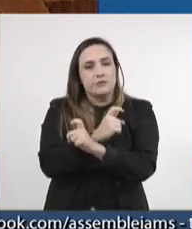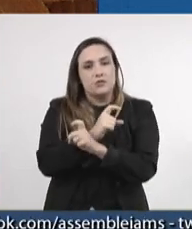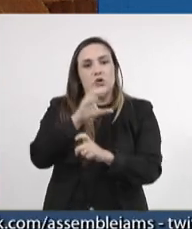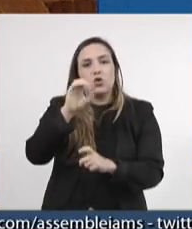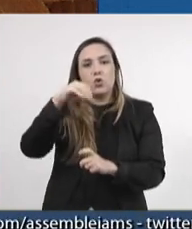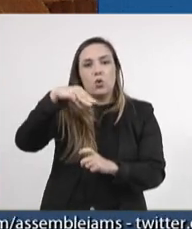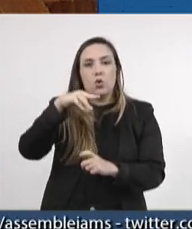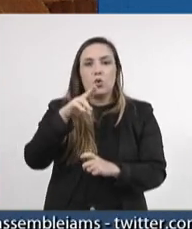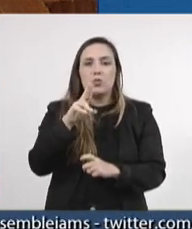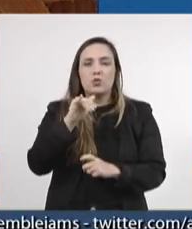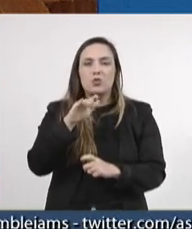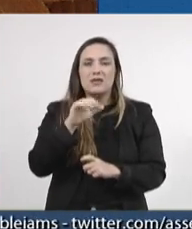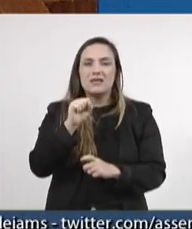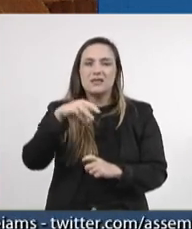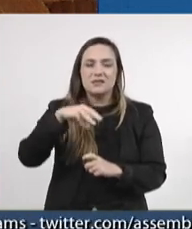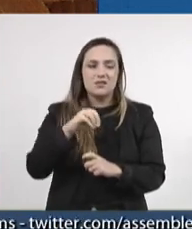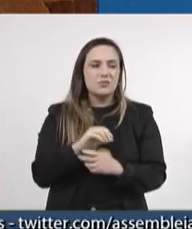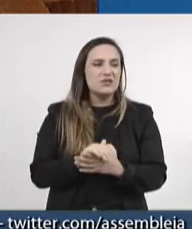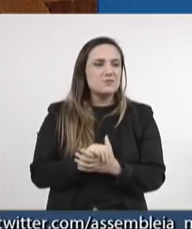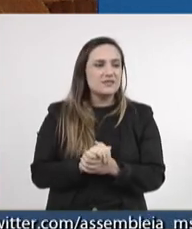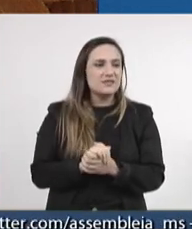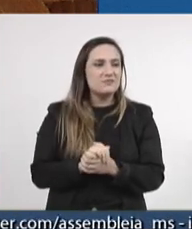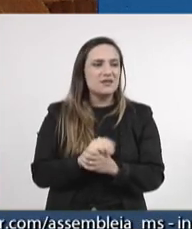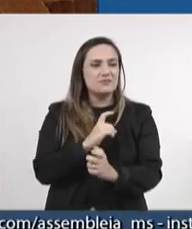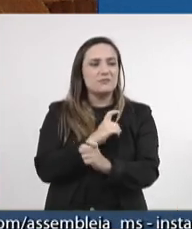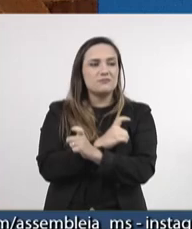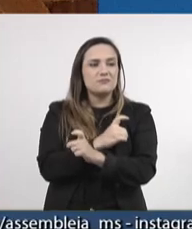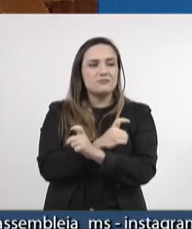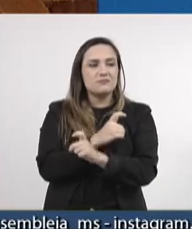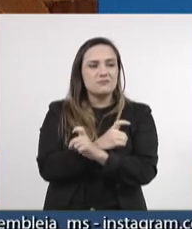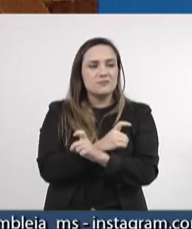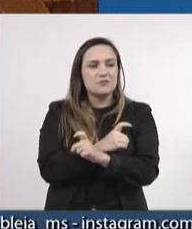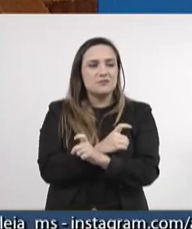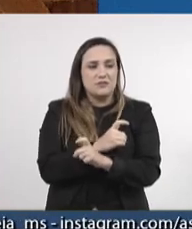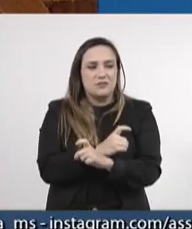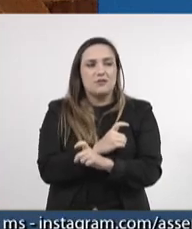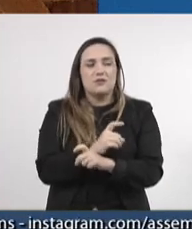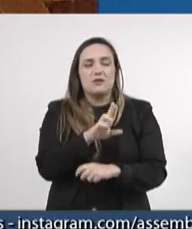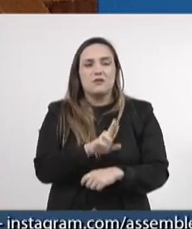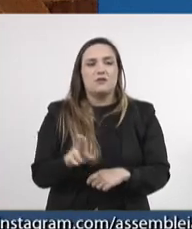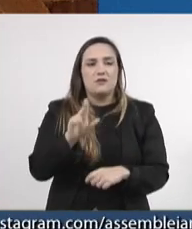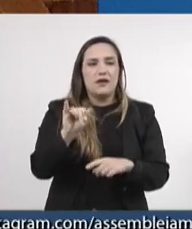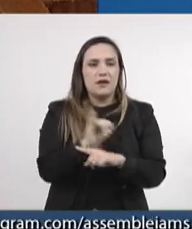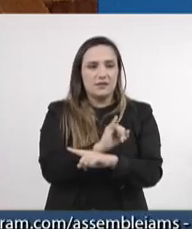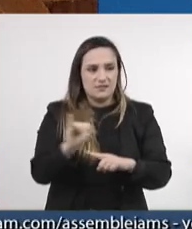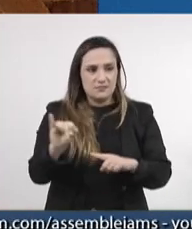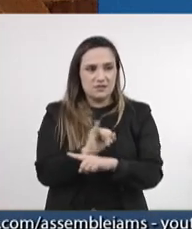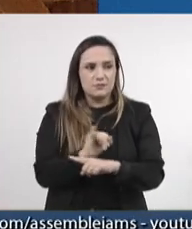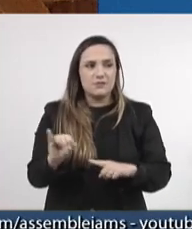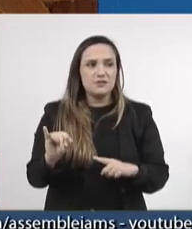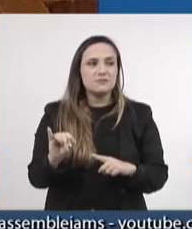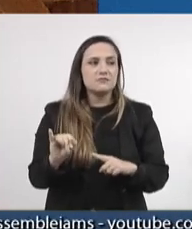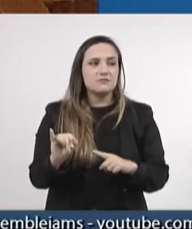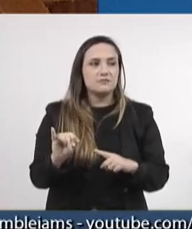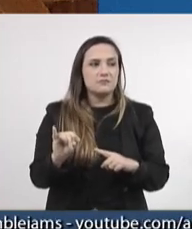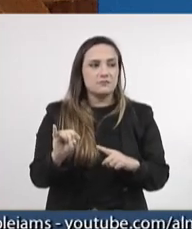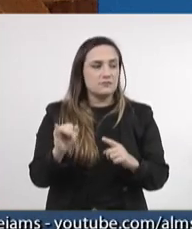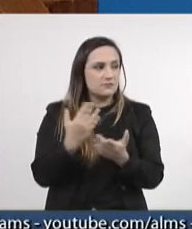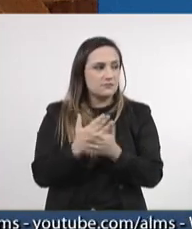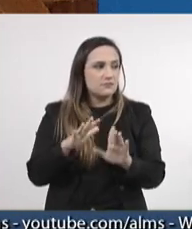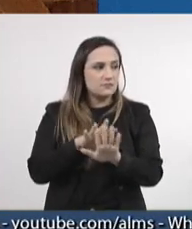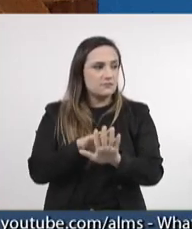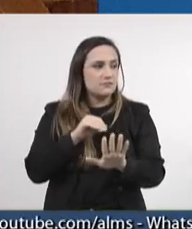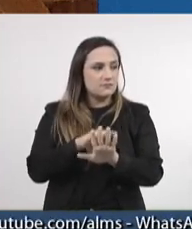das ferramentas de pesquisas adequadas nos programas que envolvem recursos públicos. Pasme,